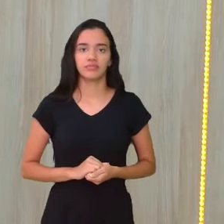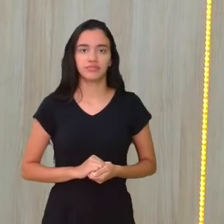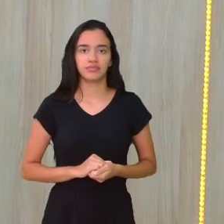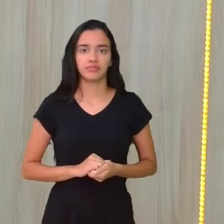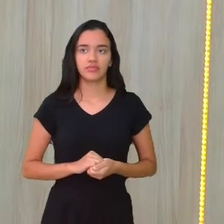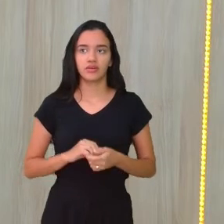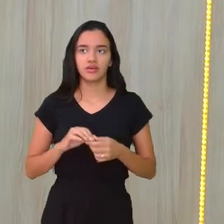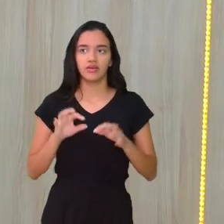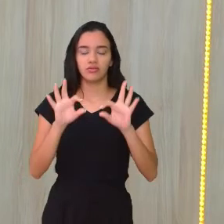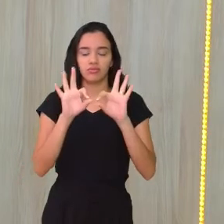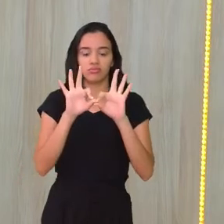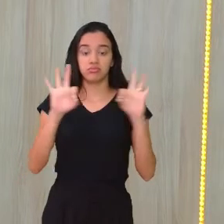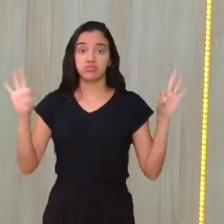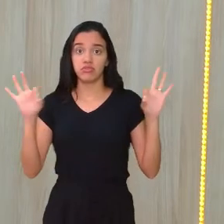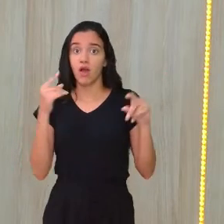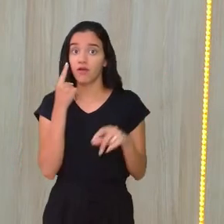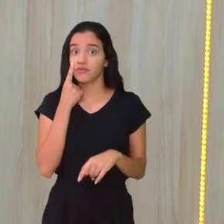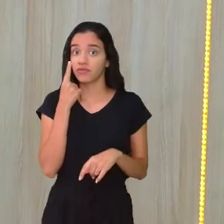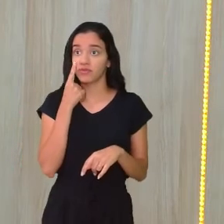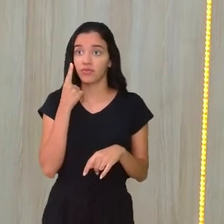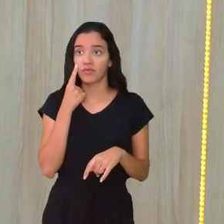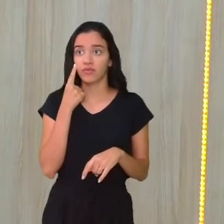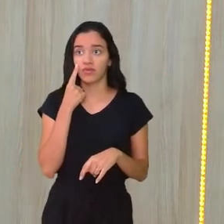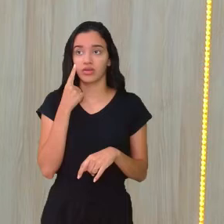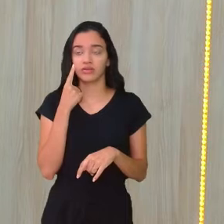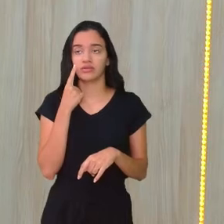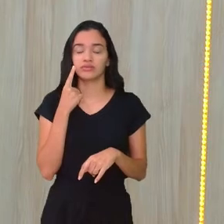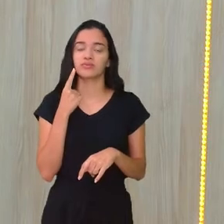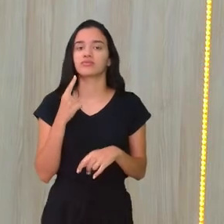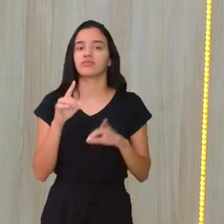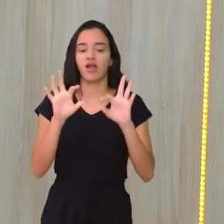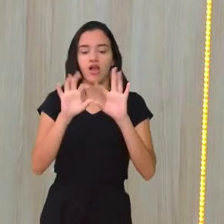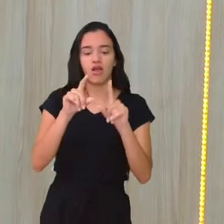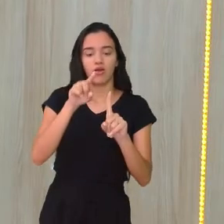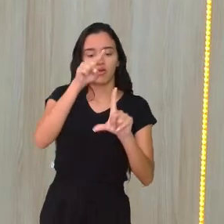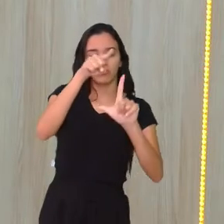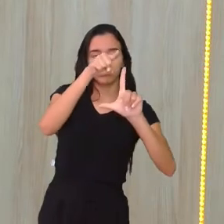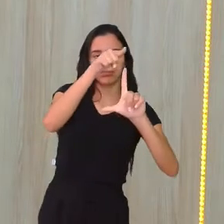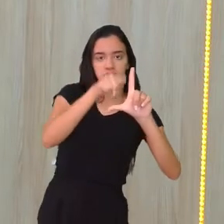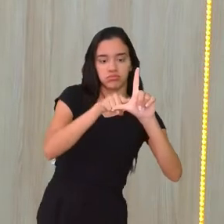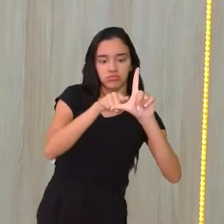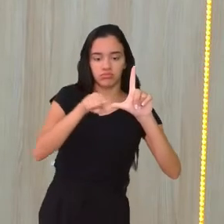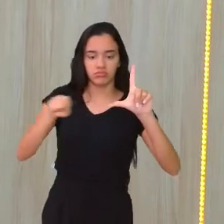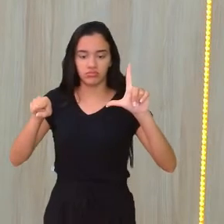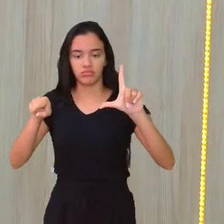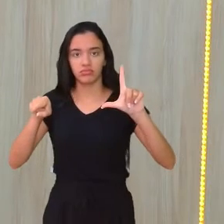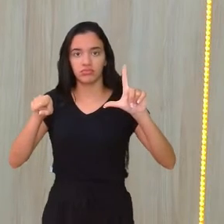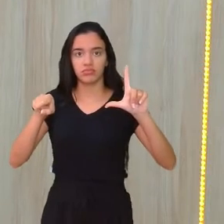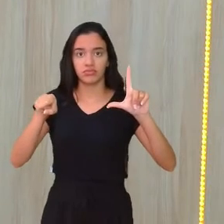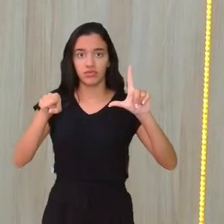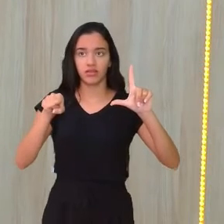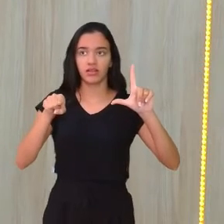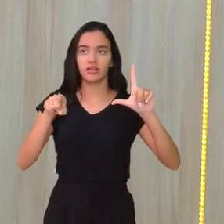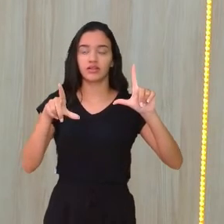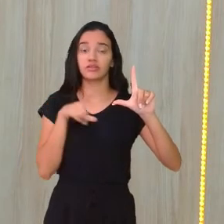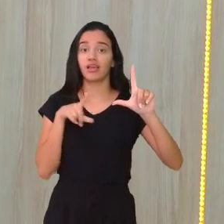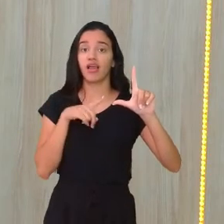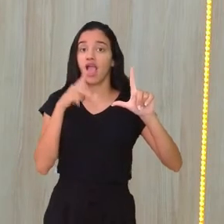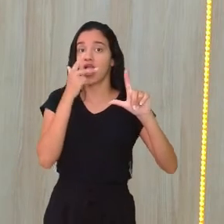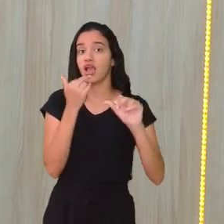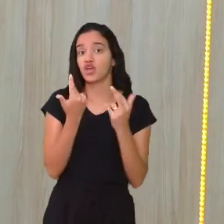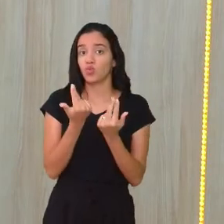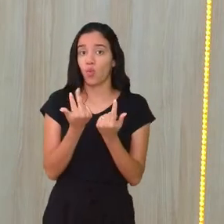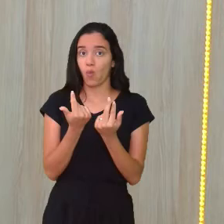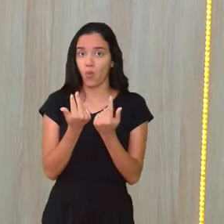esta distância, veja que ela tá perpendicular, ângulo de 90 graus, tem que ser a mesma desta